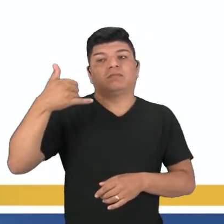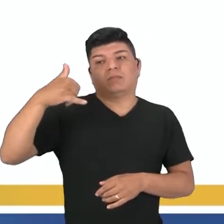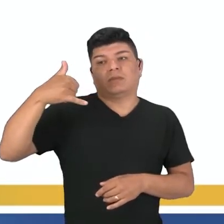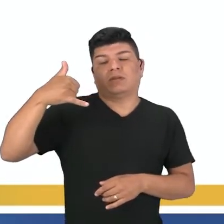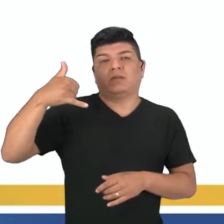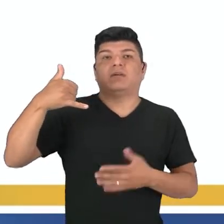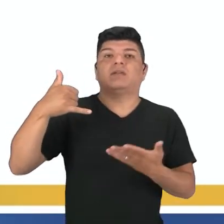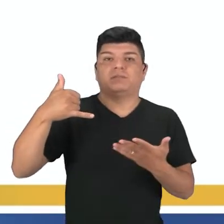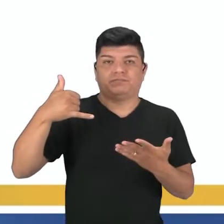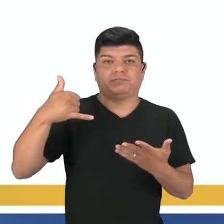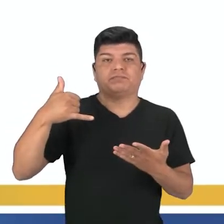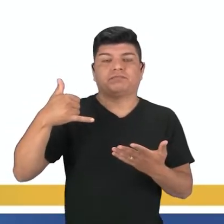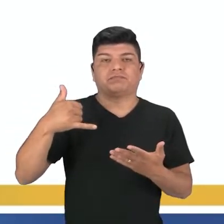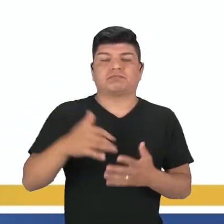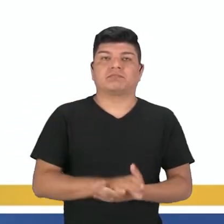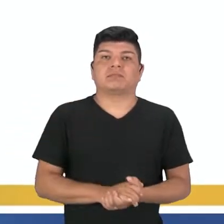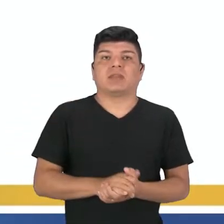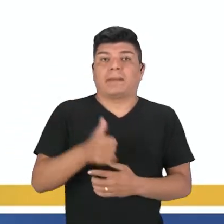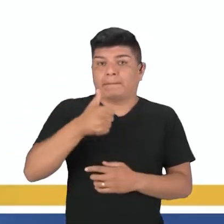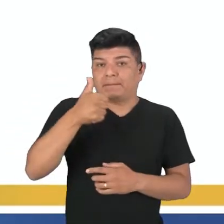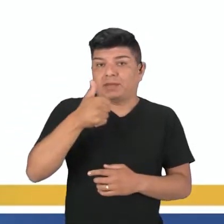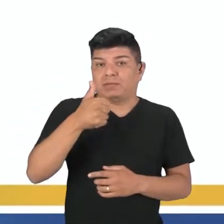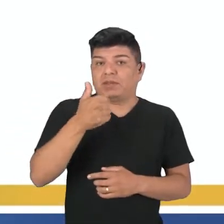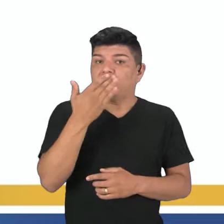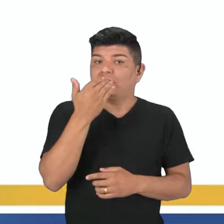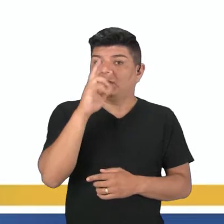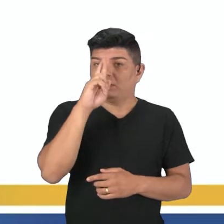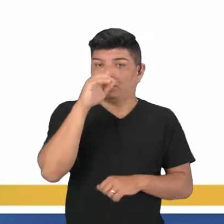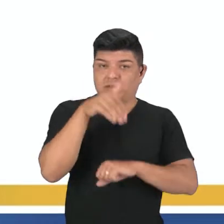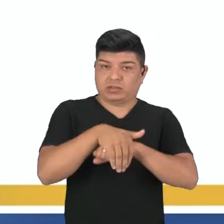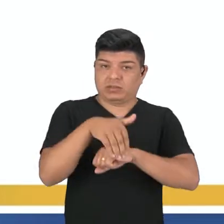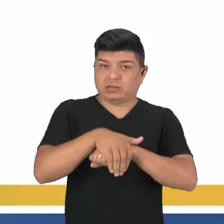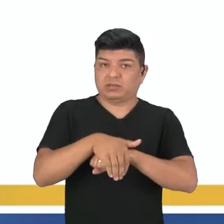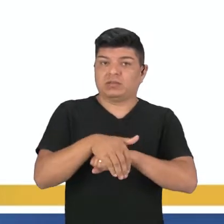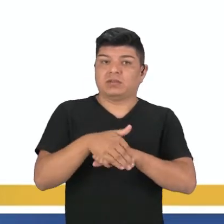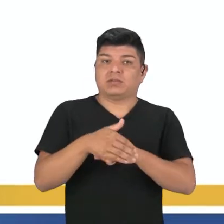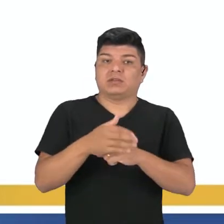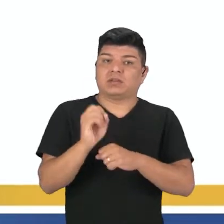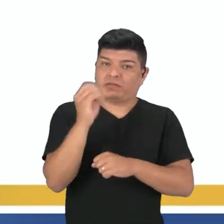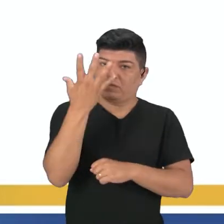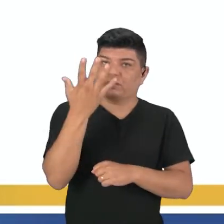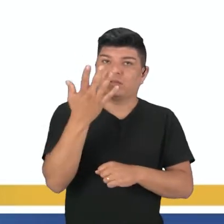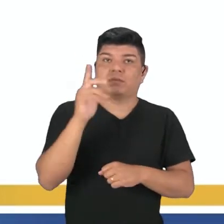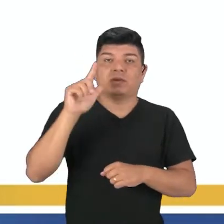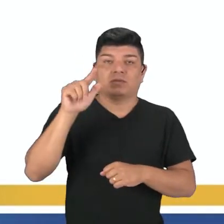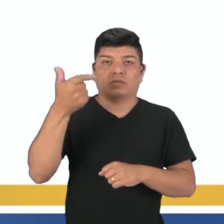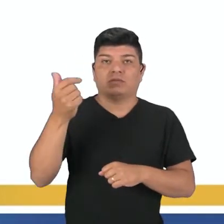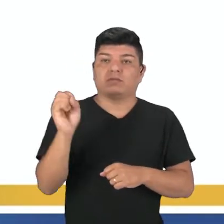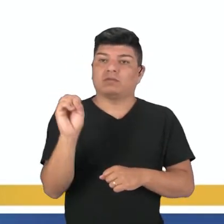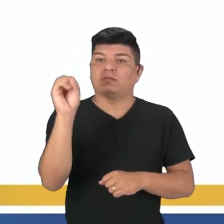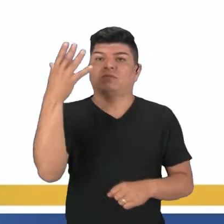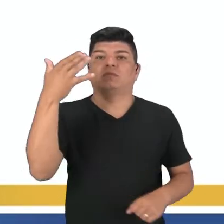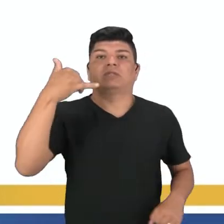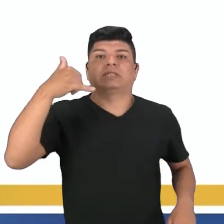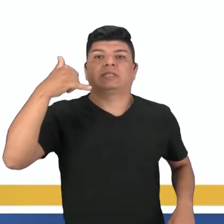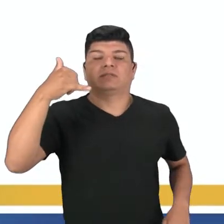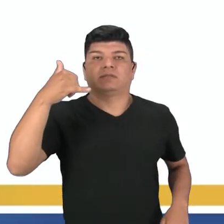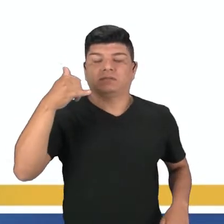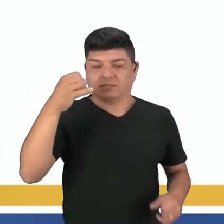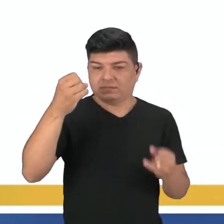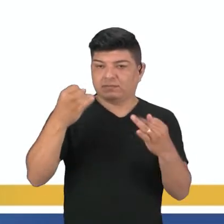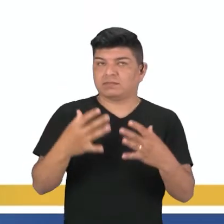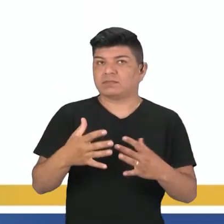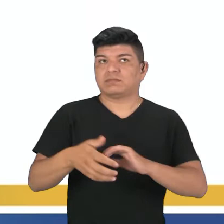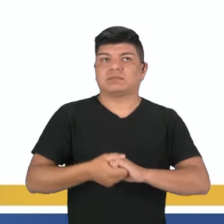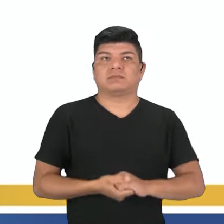tocando. Então a ação, a primeira ação de jantar estava em progresso quando a segunda interrompeu. Certinho? É isso que a gente vai